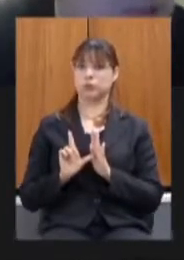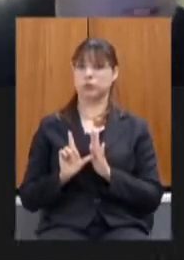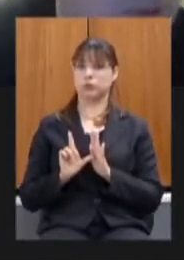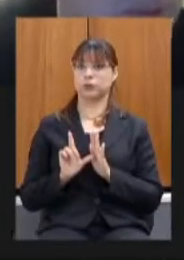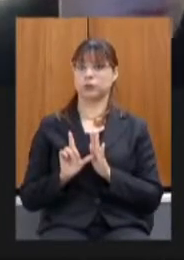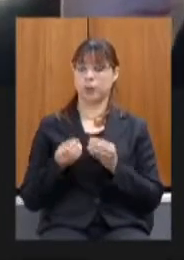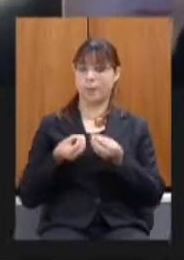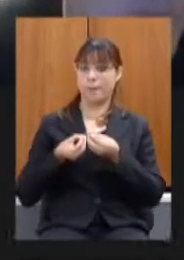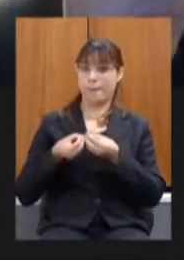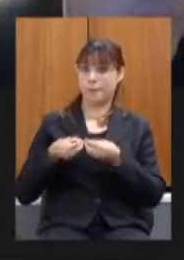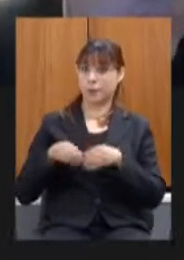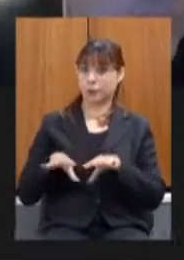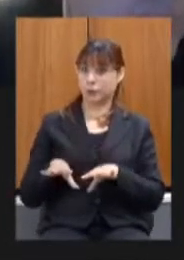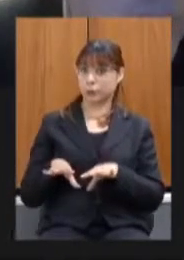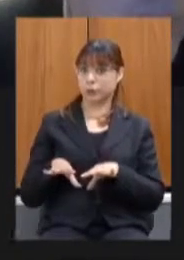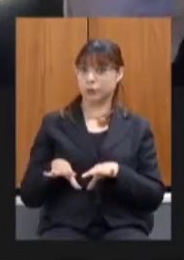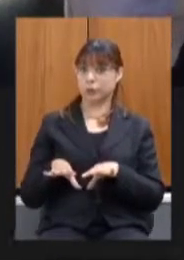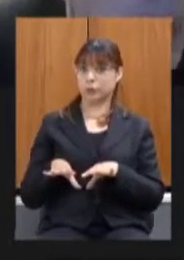prejuízo